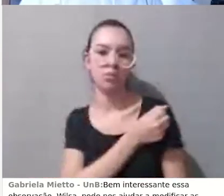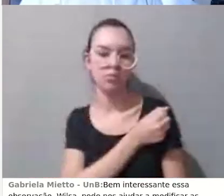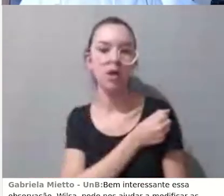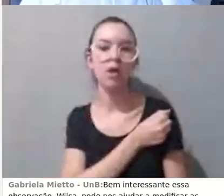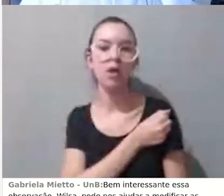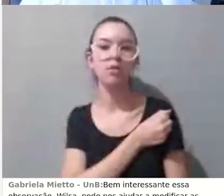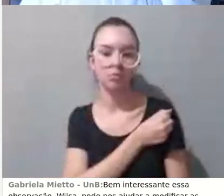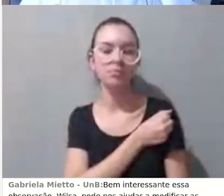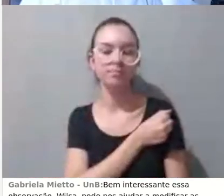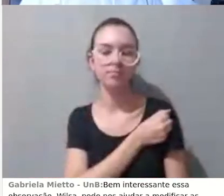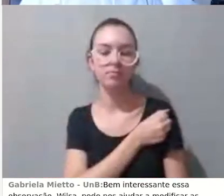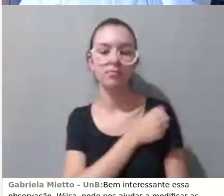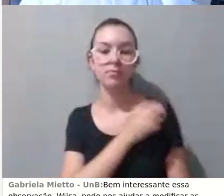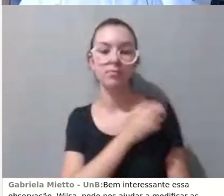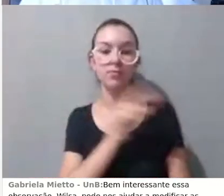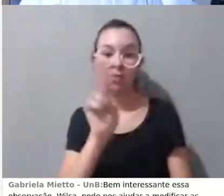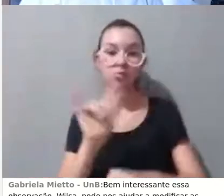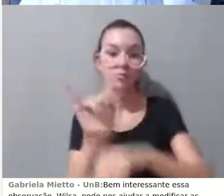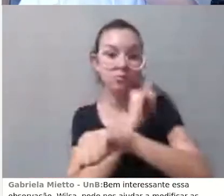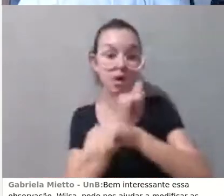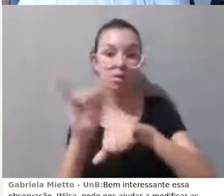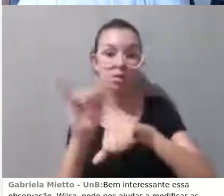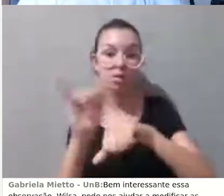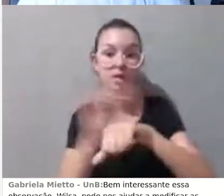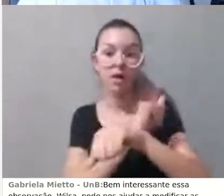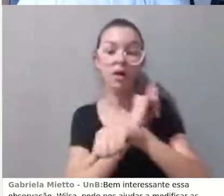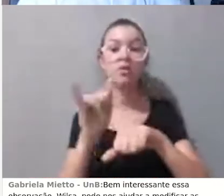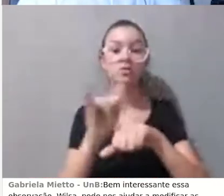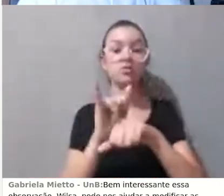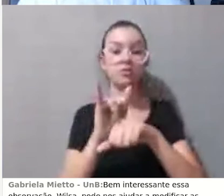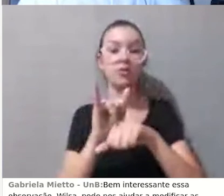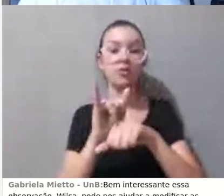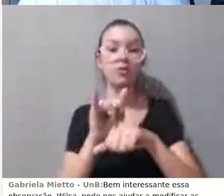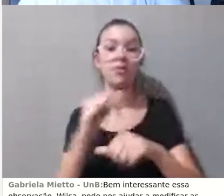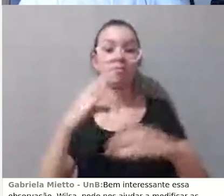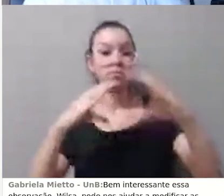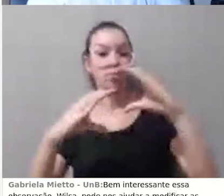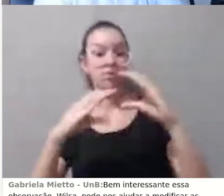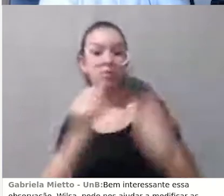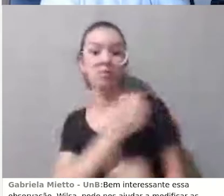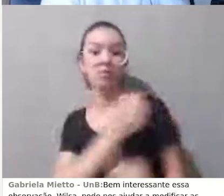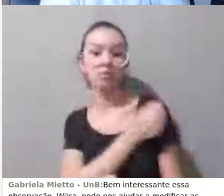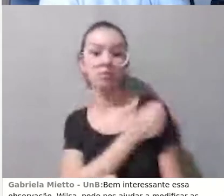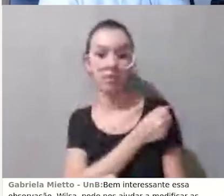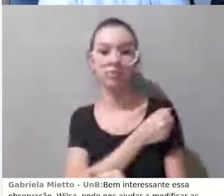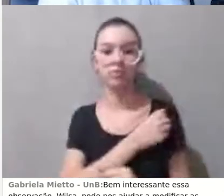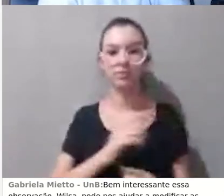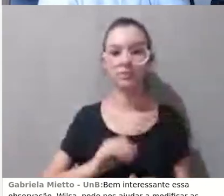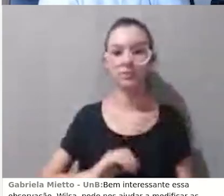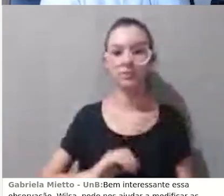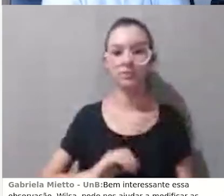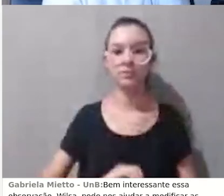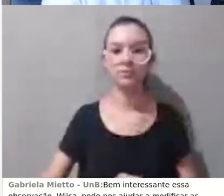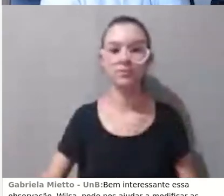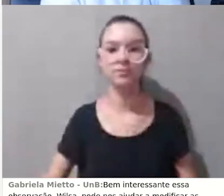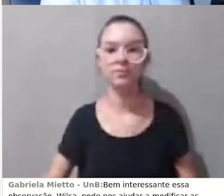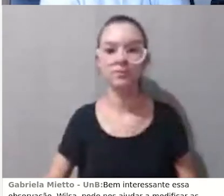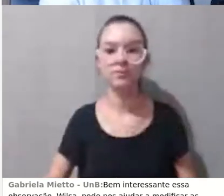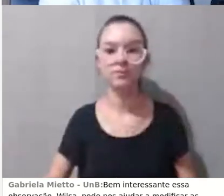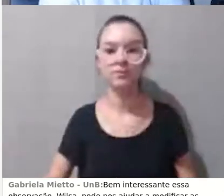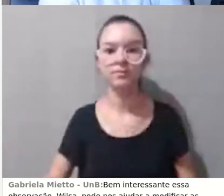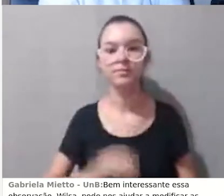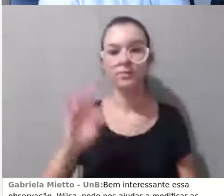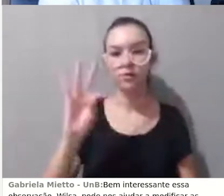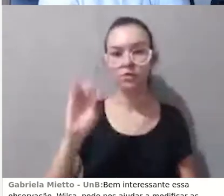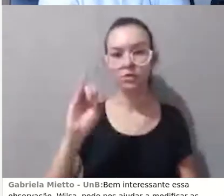como ela escolhe as setorias, as preguições e as eu uso,